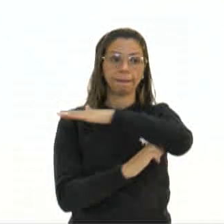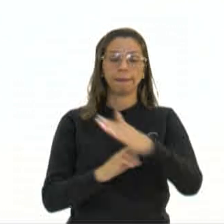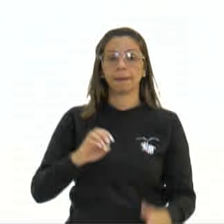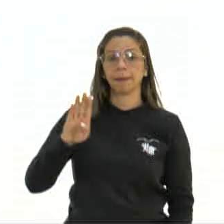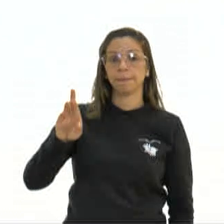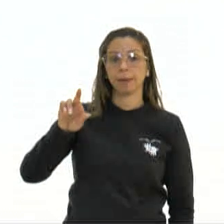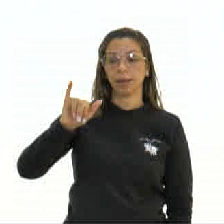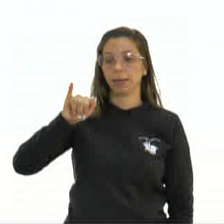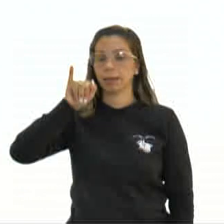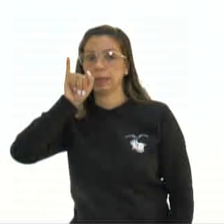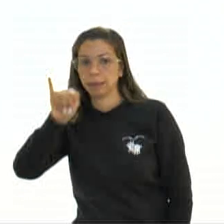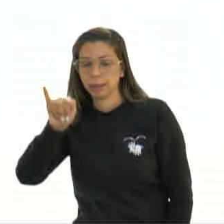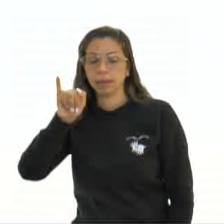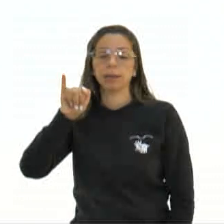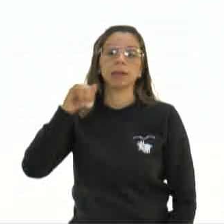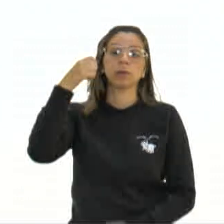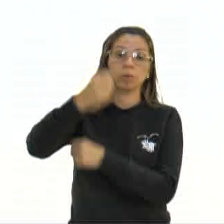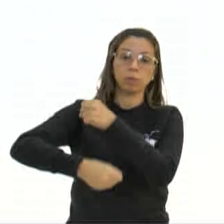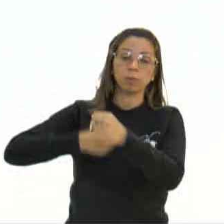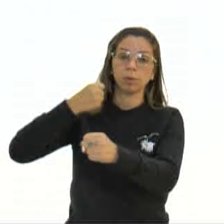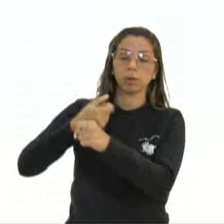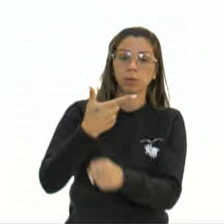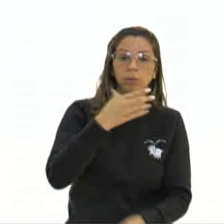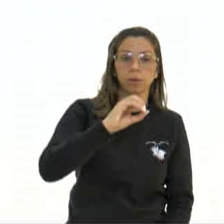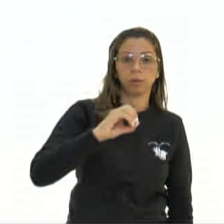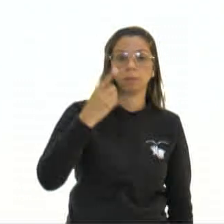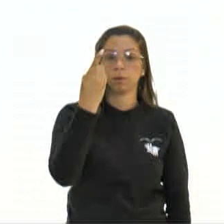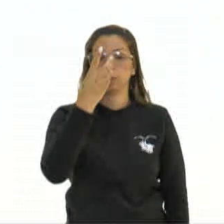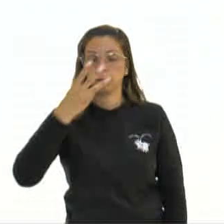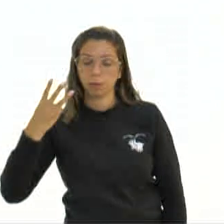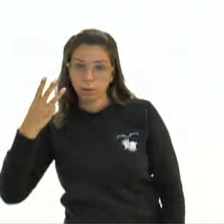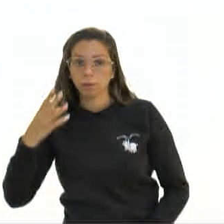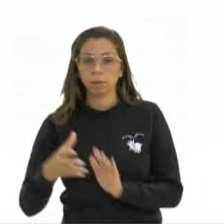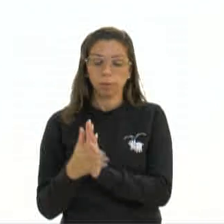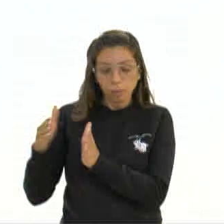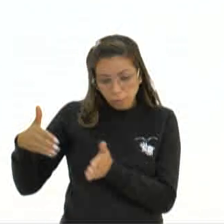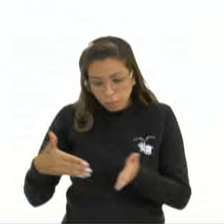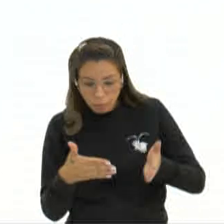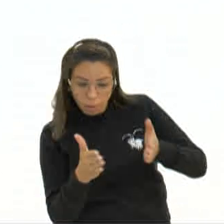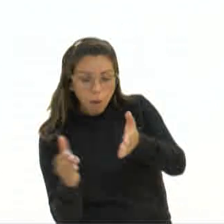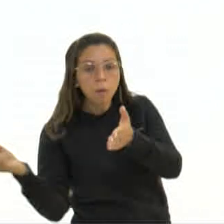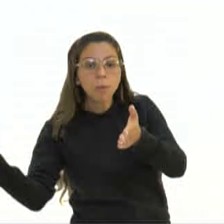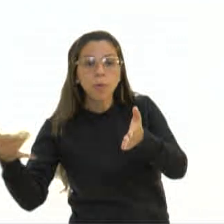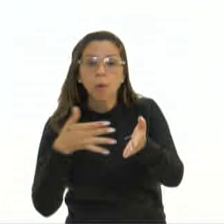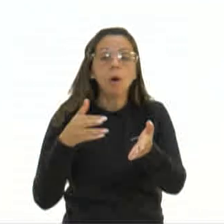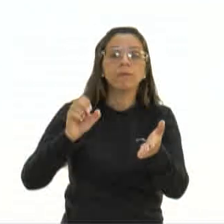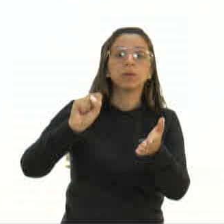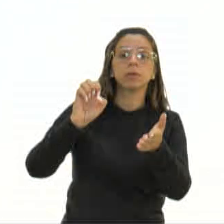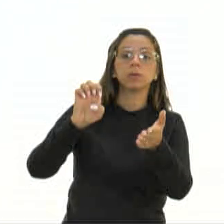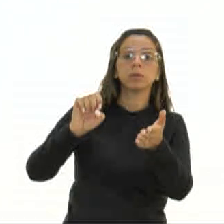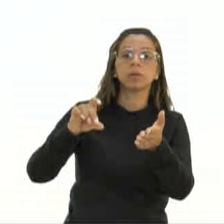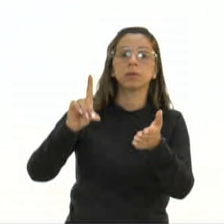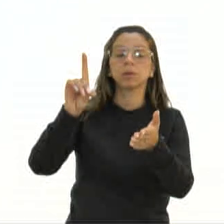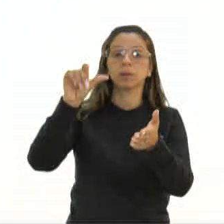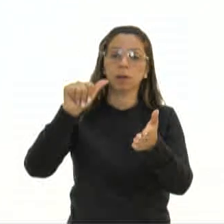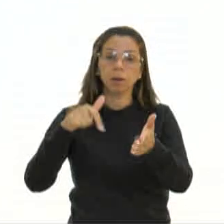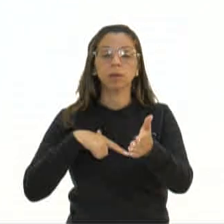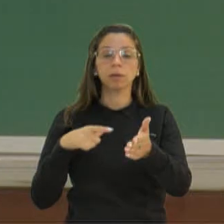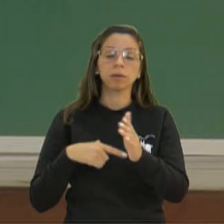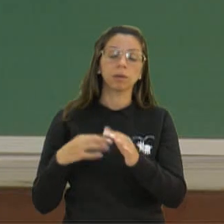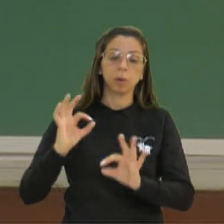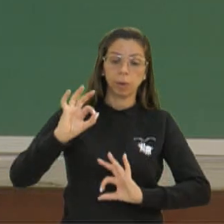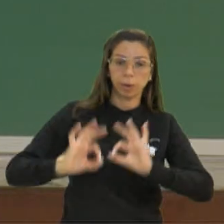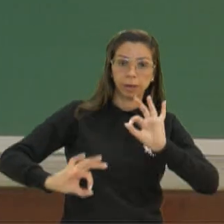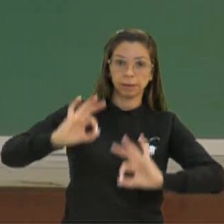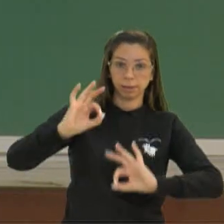já tem a adesão de 157 países. É a nova Rota da Seda. E organizações internacionais, integrando portos,